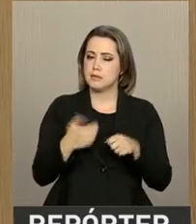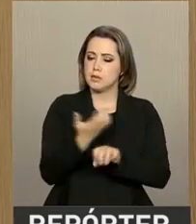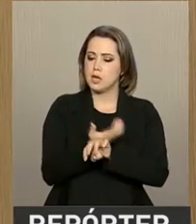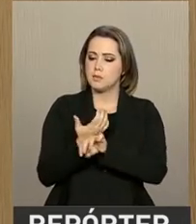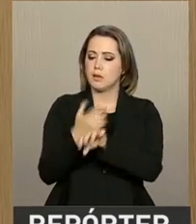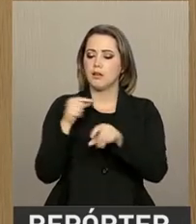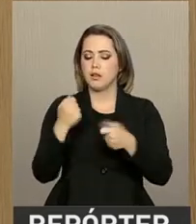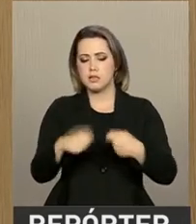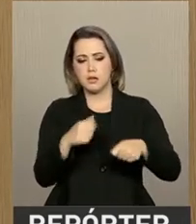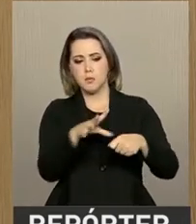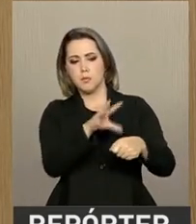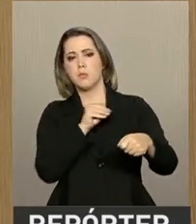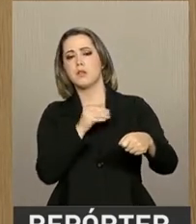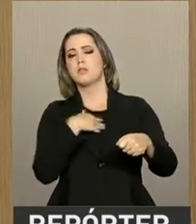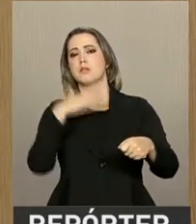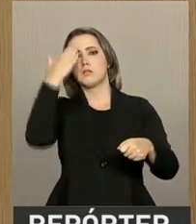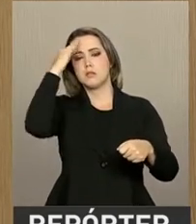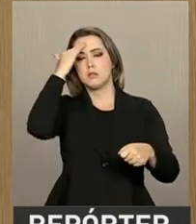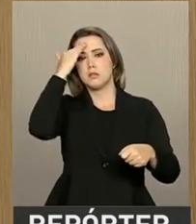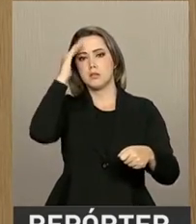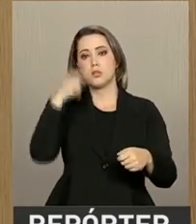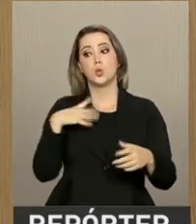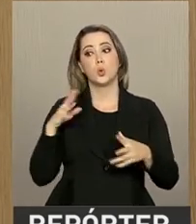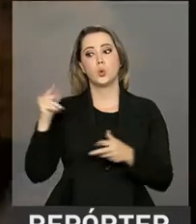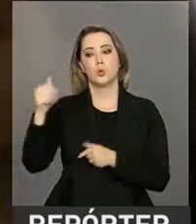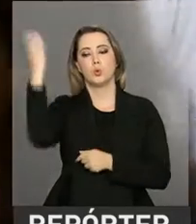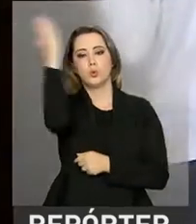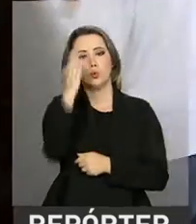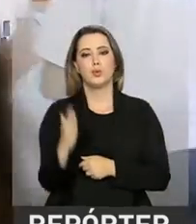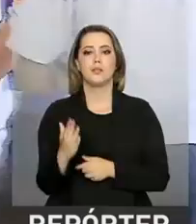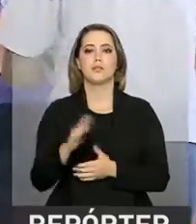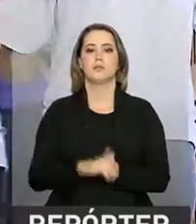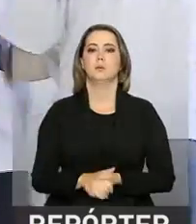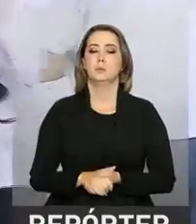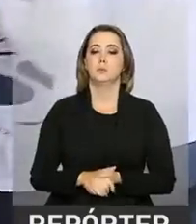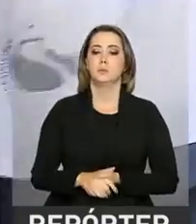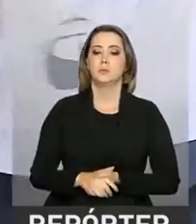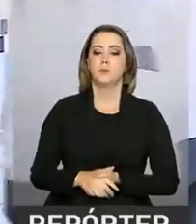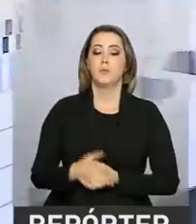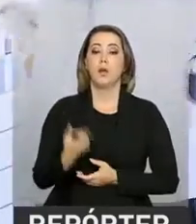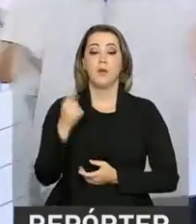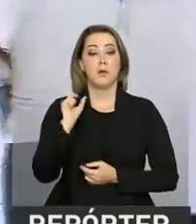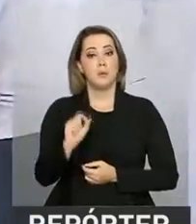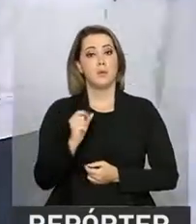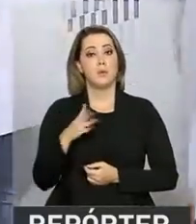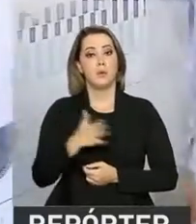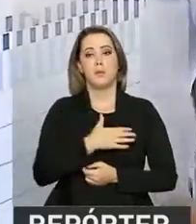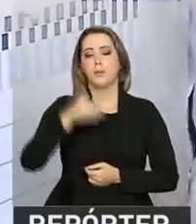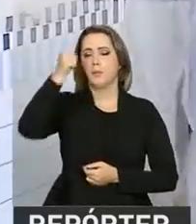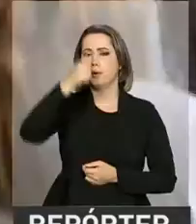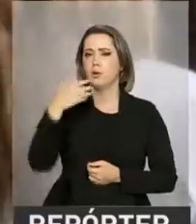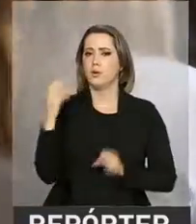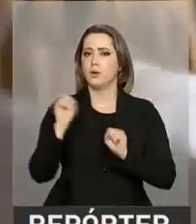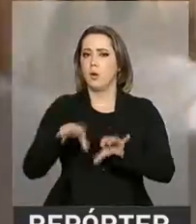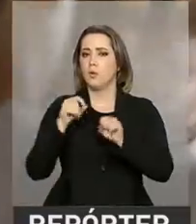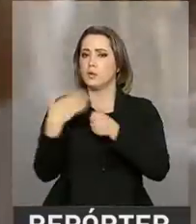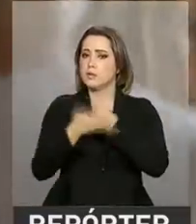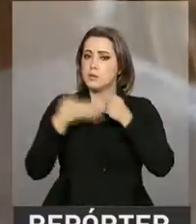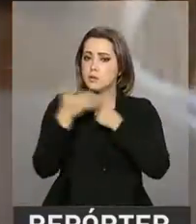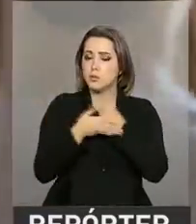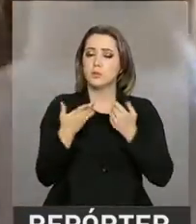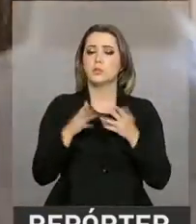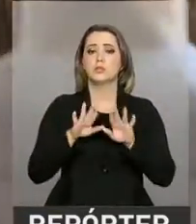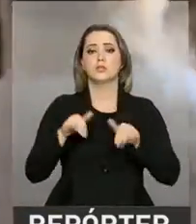aluno deve saber no Brasil inteiro, independente de onde ele está. A intenção é melhorar a educação básica. Por isso,